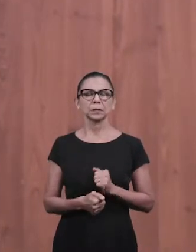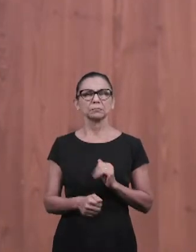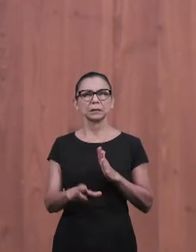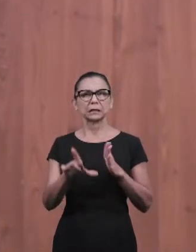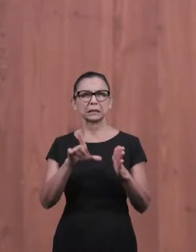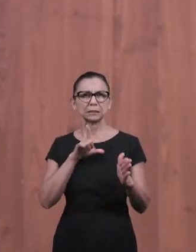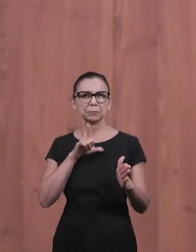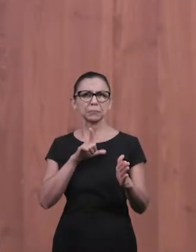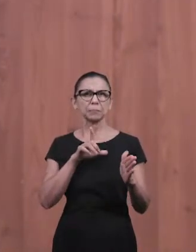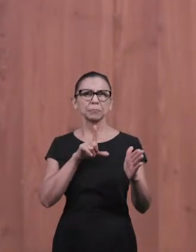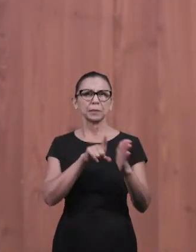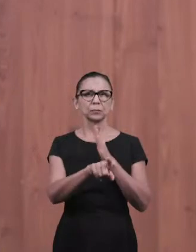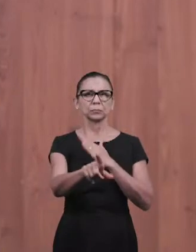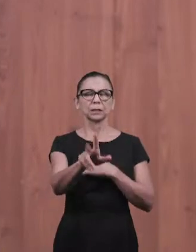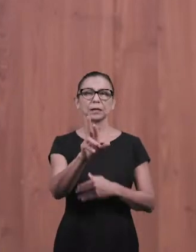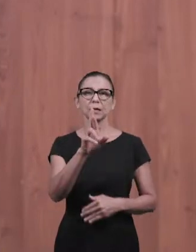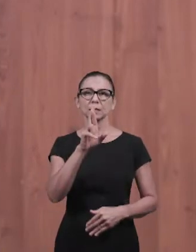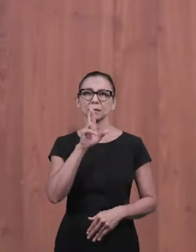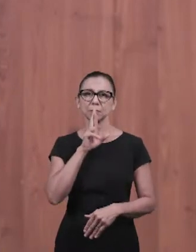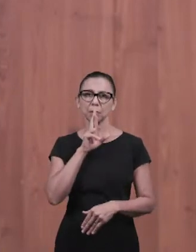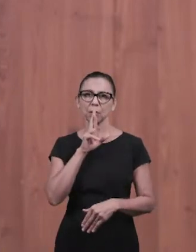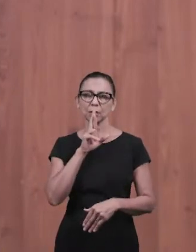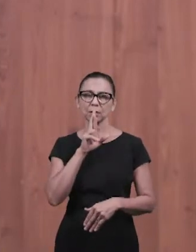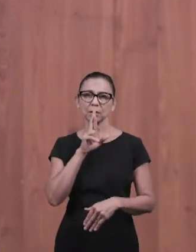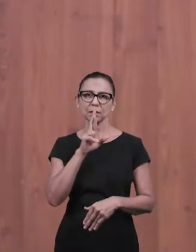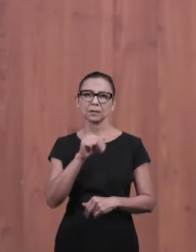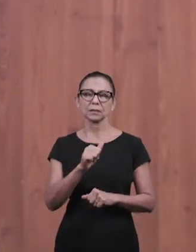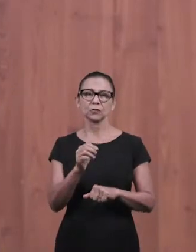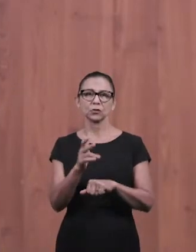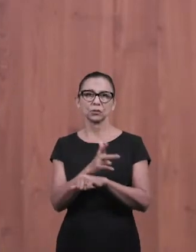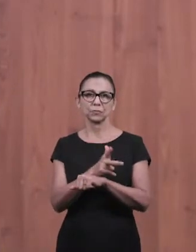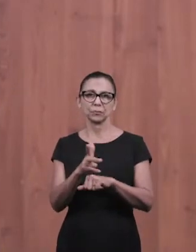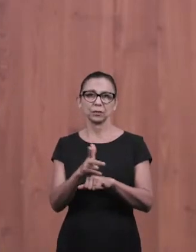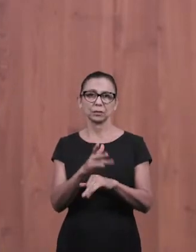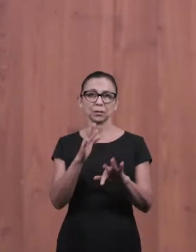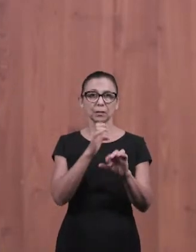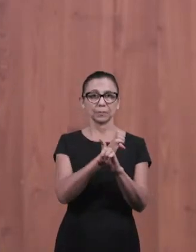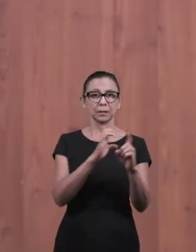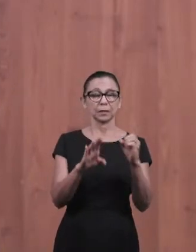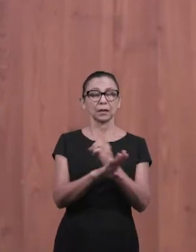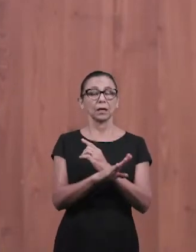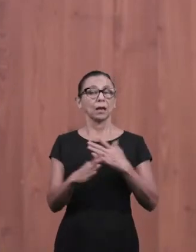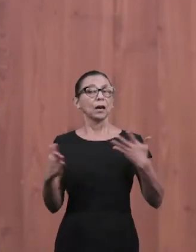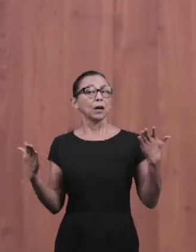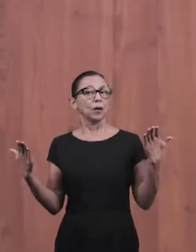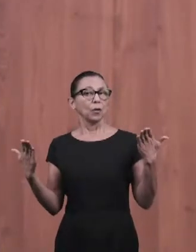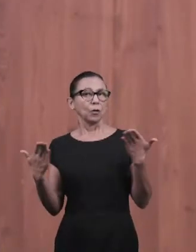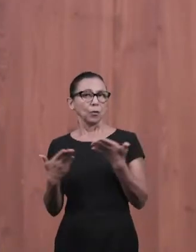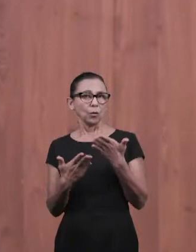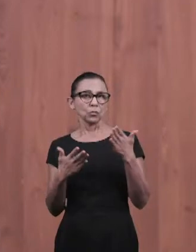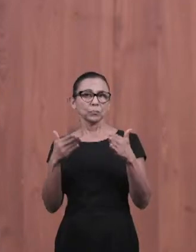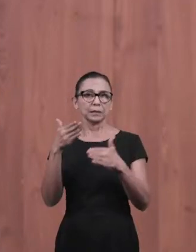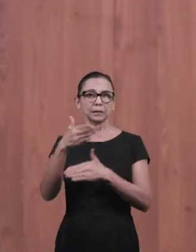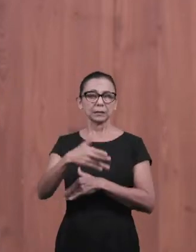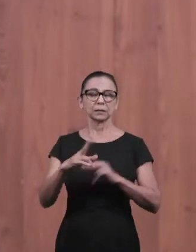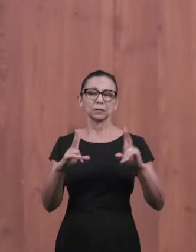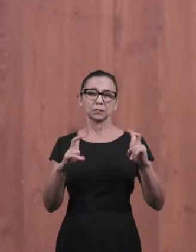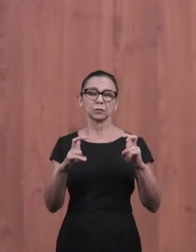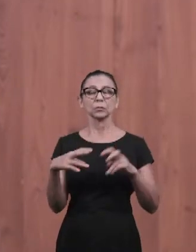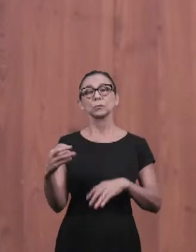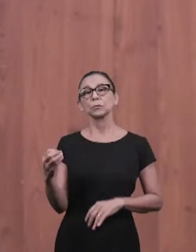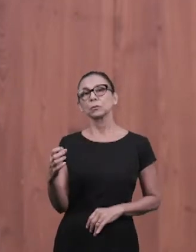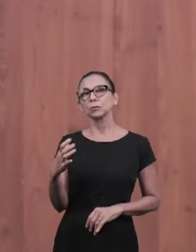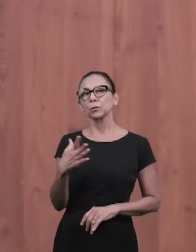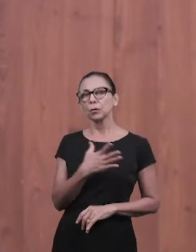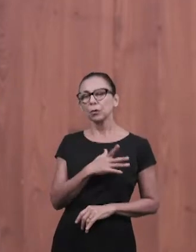respostas enviadas através de vídeos para a nossa escola bíblica dominical de hoje e hoje nós estaremos entrando num novo assunto